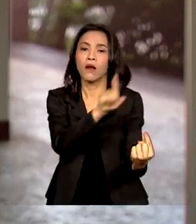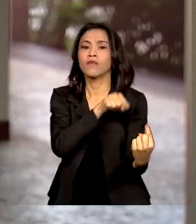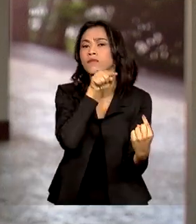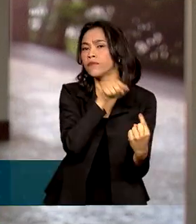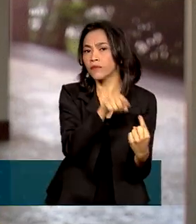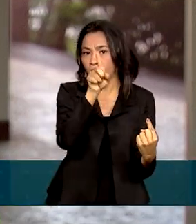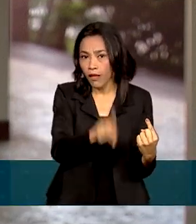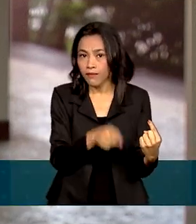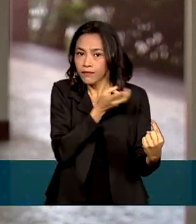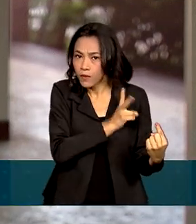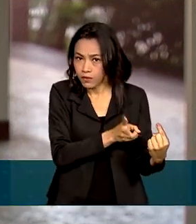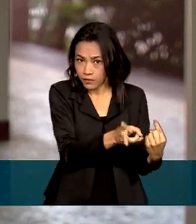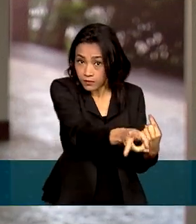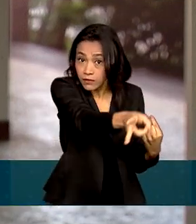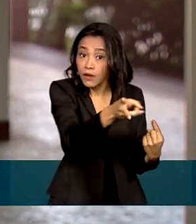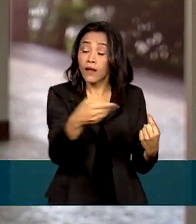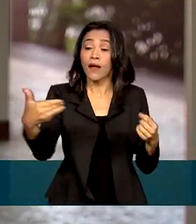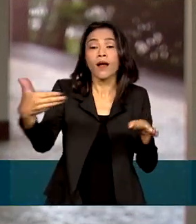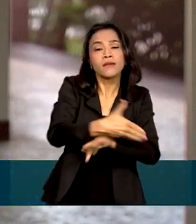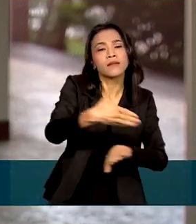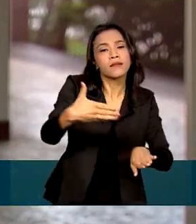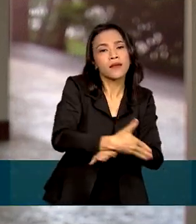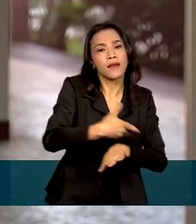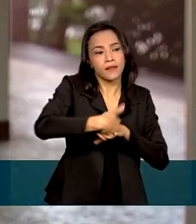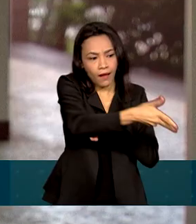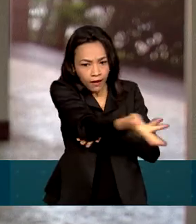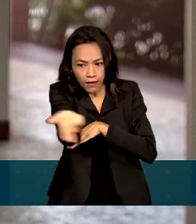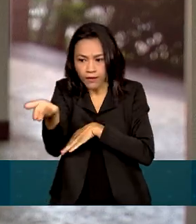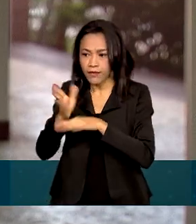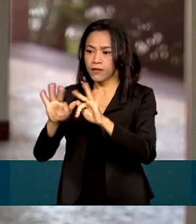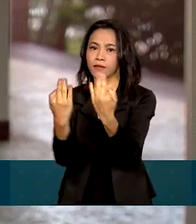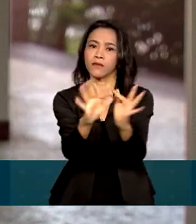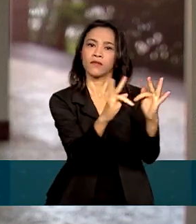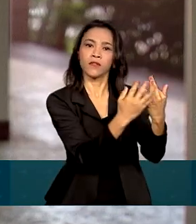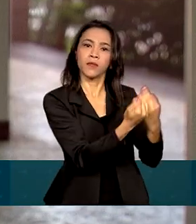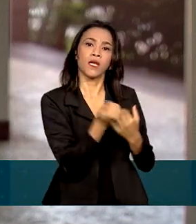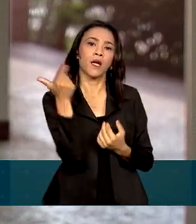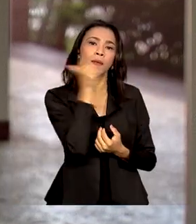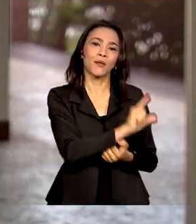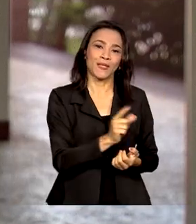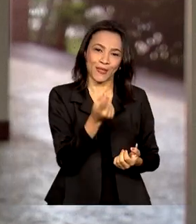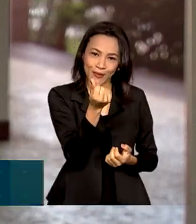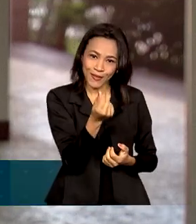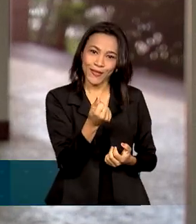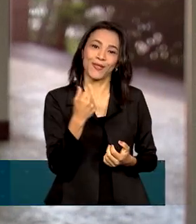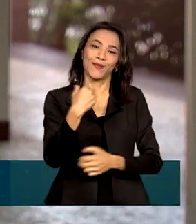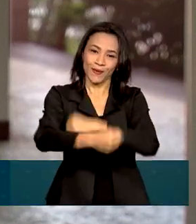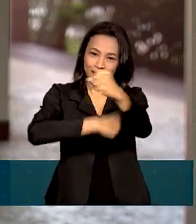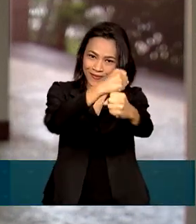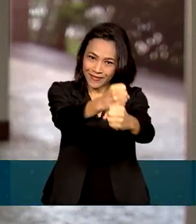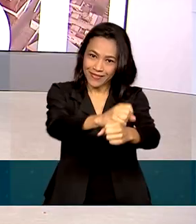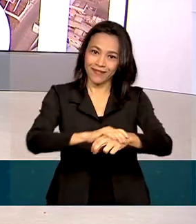é permitir a continuidade do acesso a essas famílias ao financiamento em 2023.